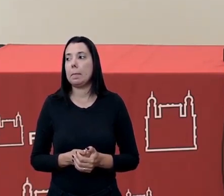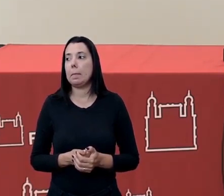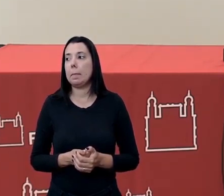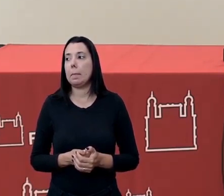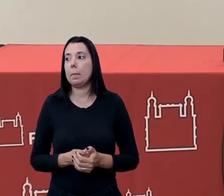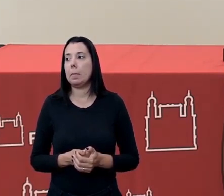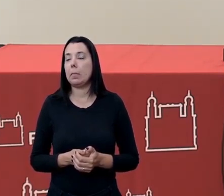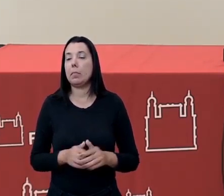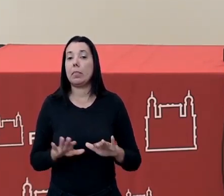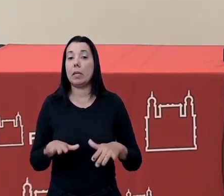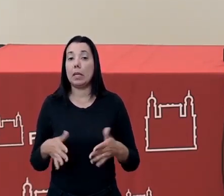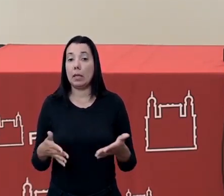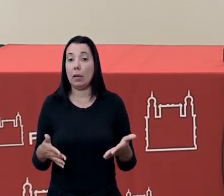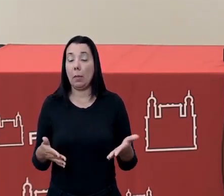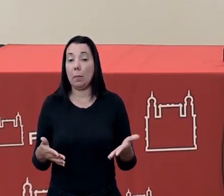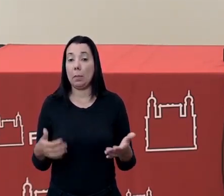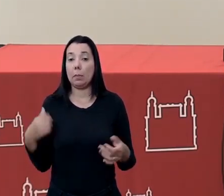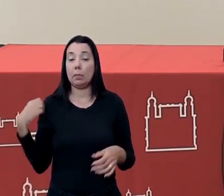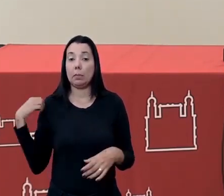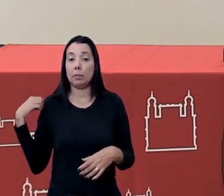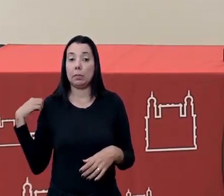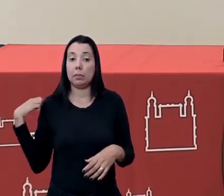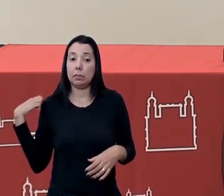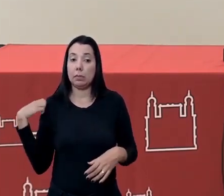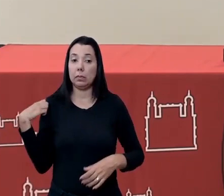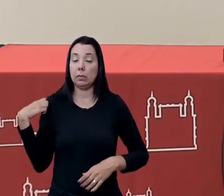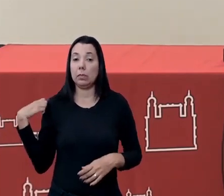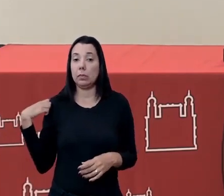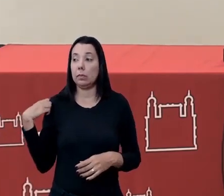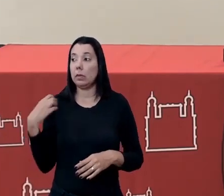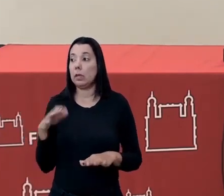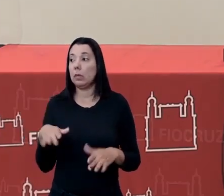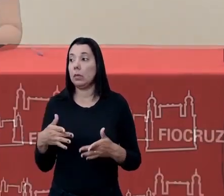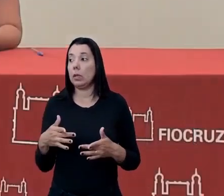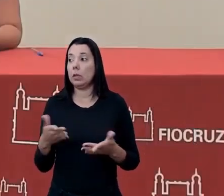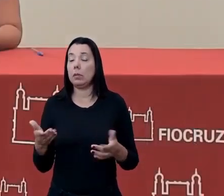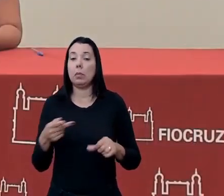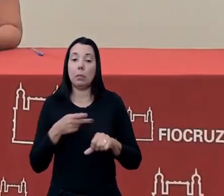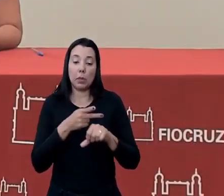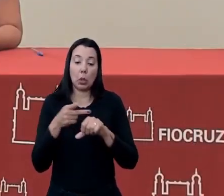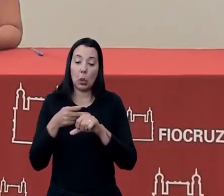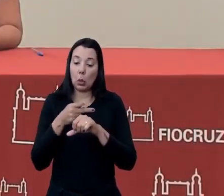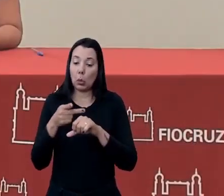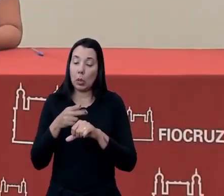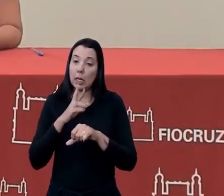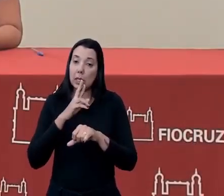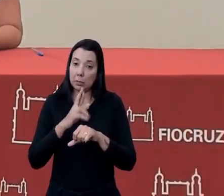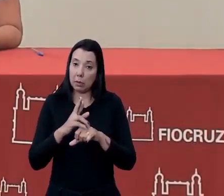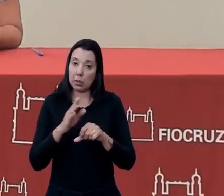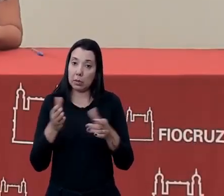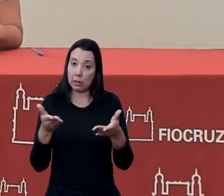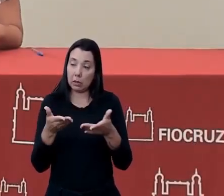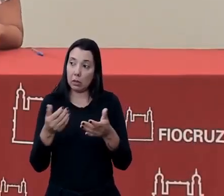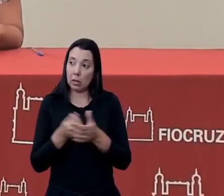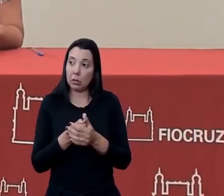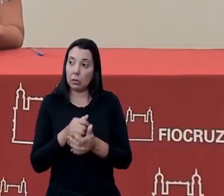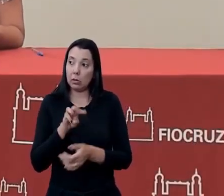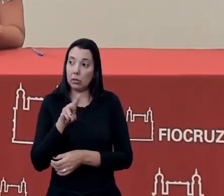então pessoal enquanto a gente busca essa resposta do Wagner